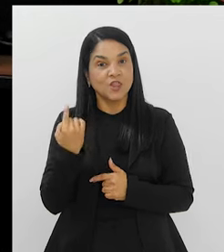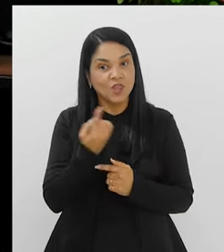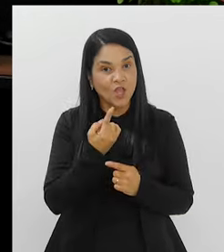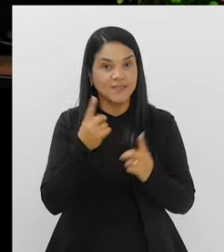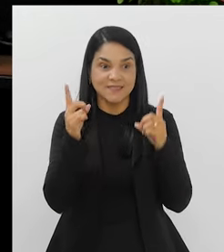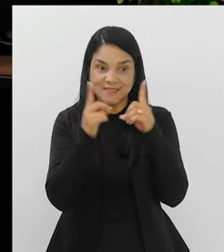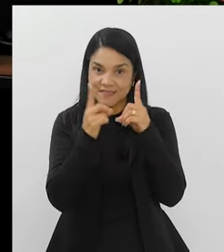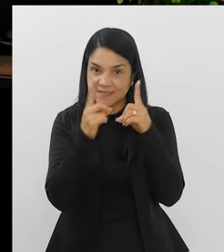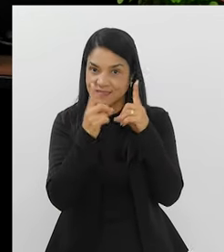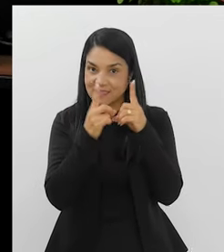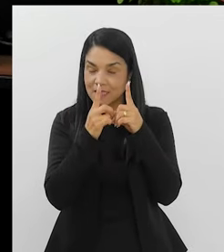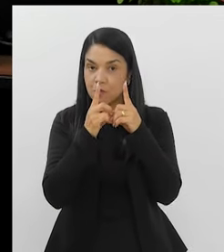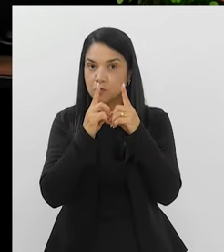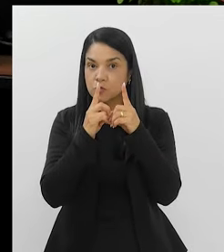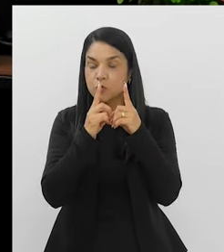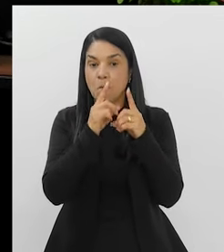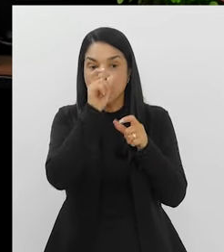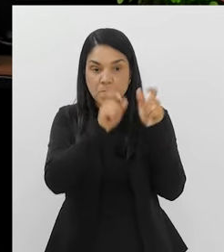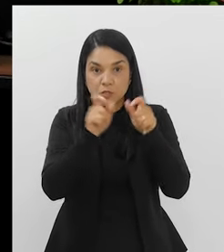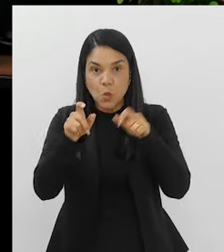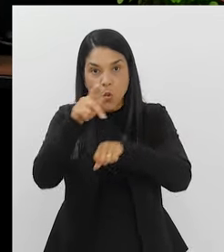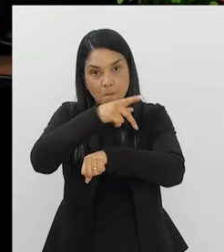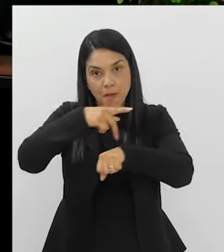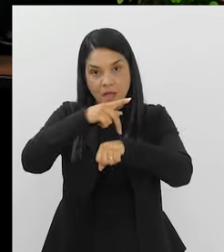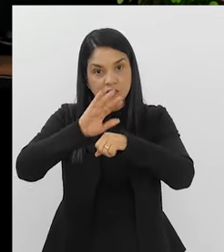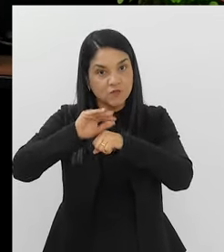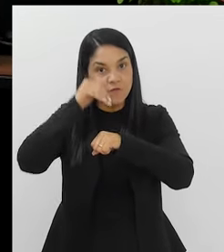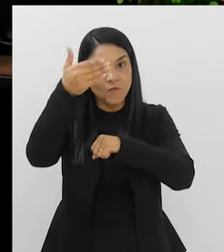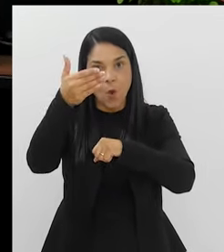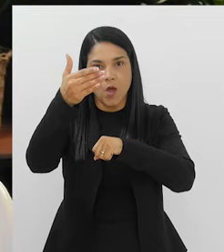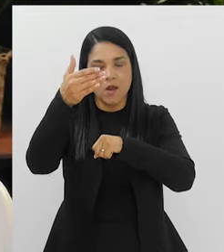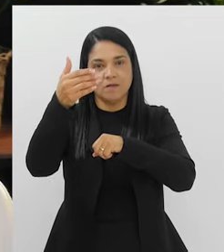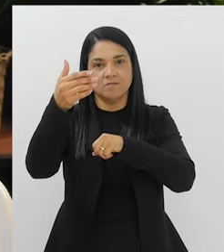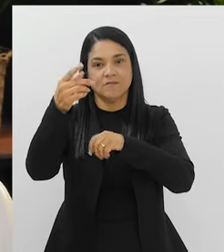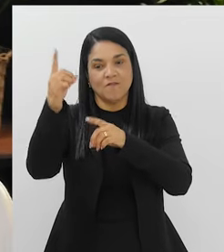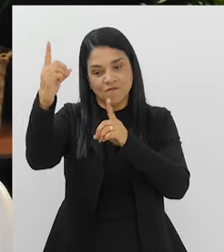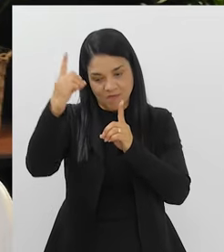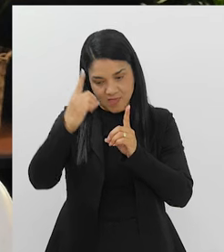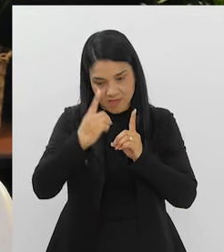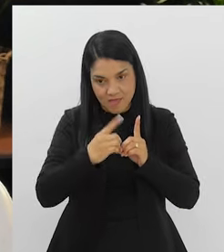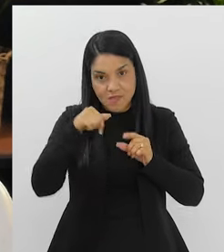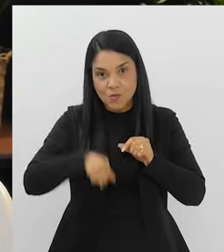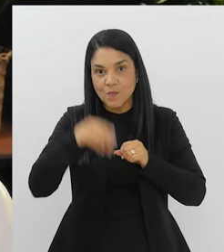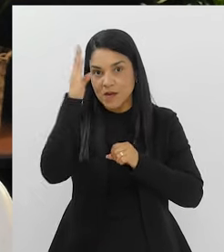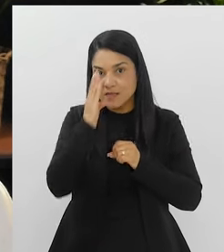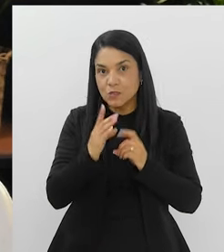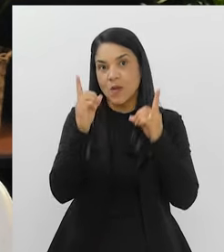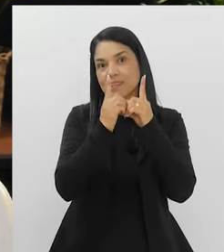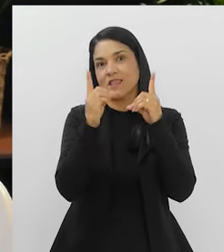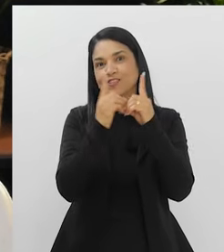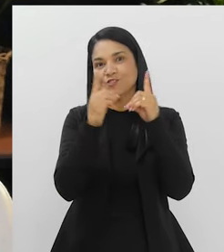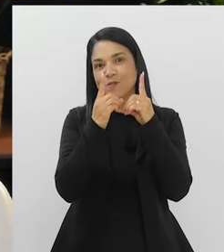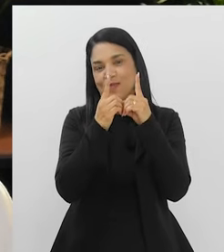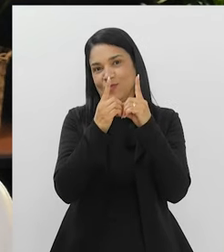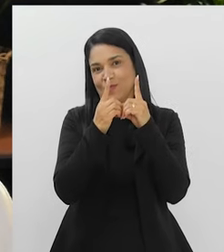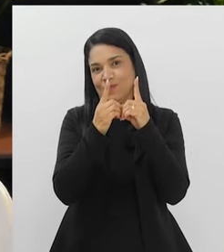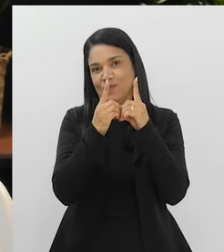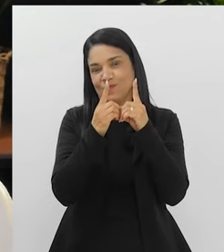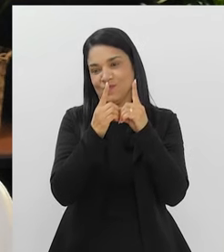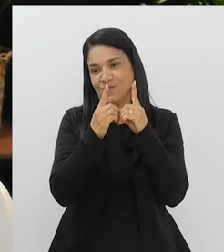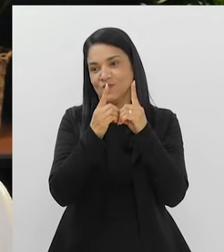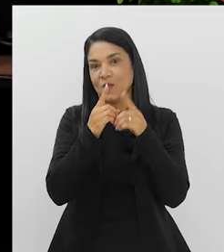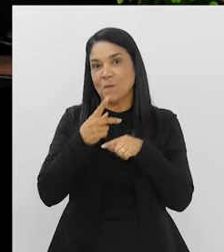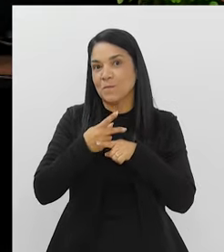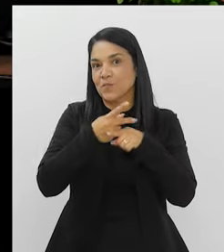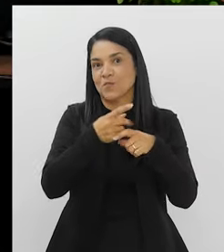Tanto que nós atendemos muita gente de fora por causa da dificuldade de busca de médico em outros países.